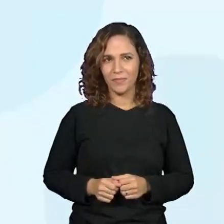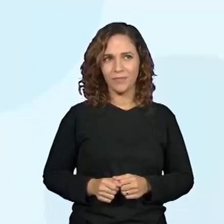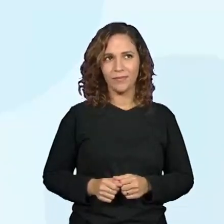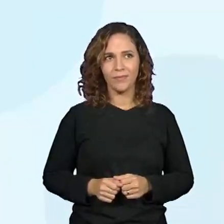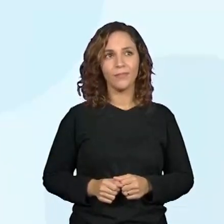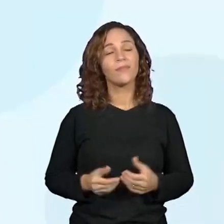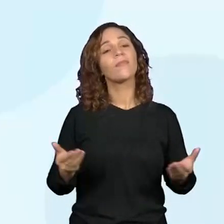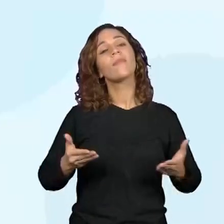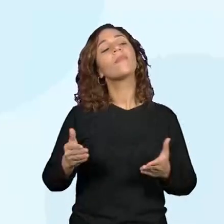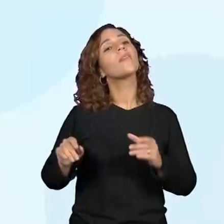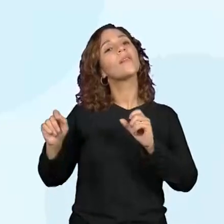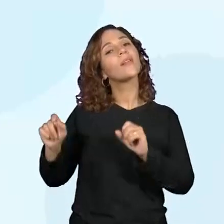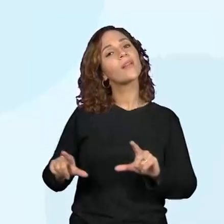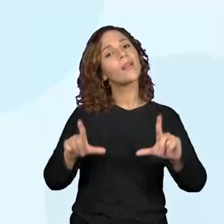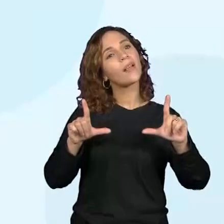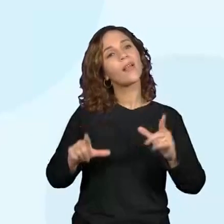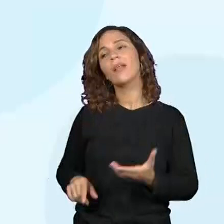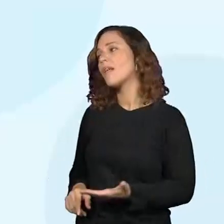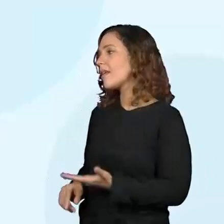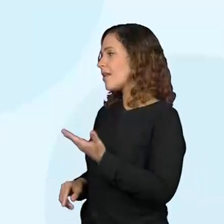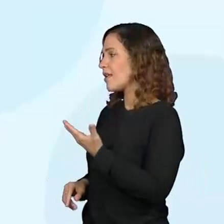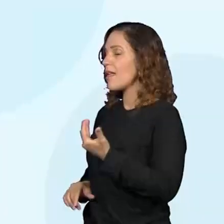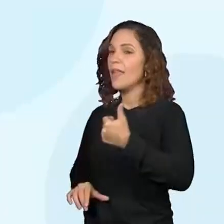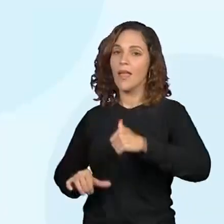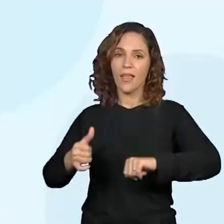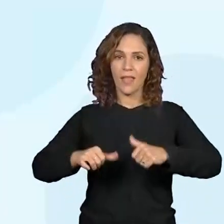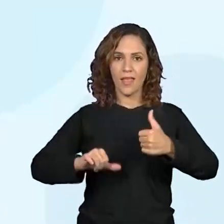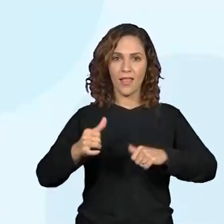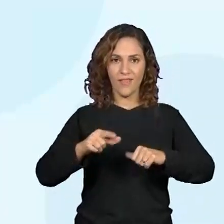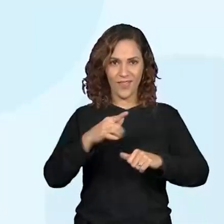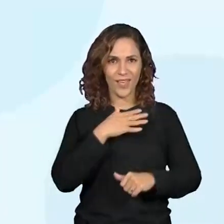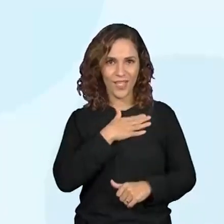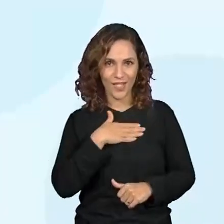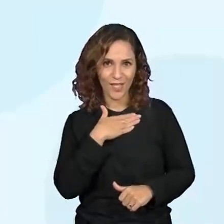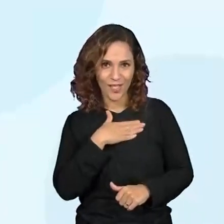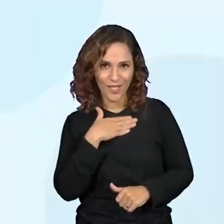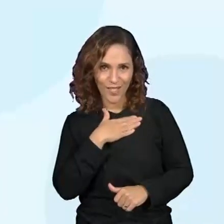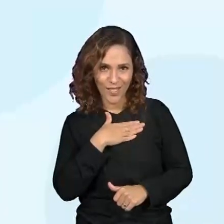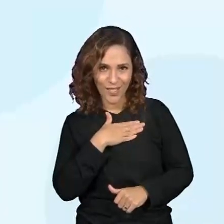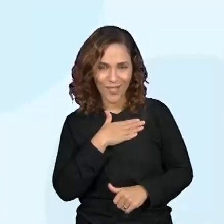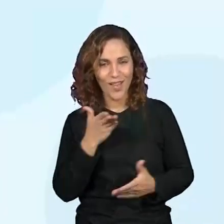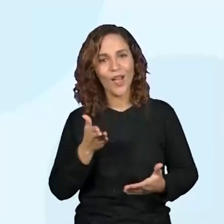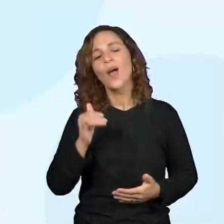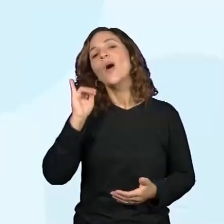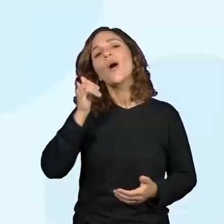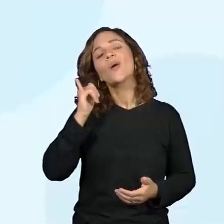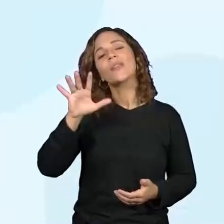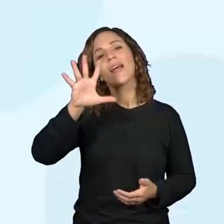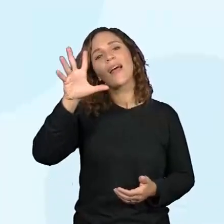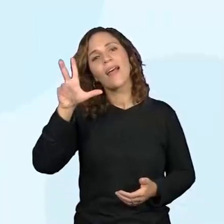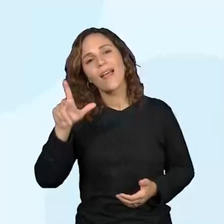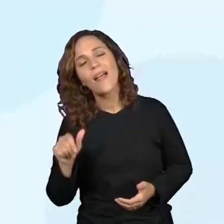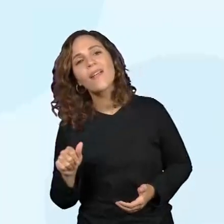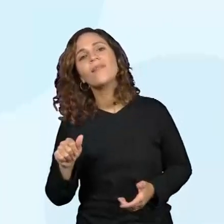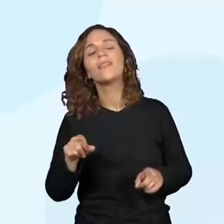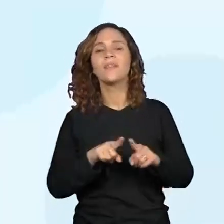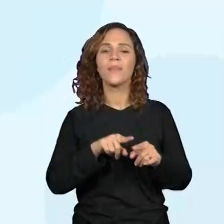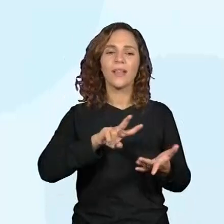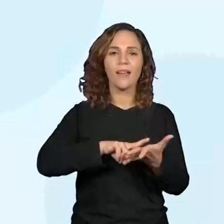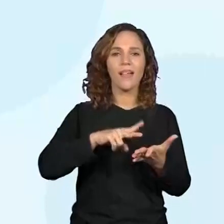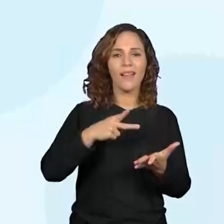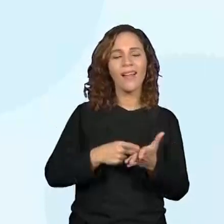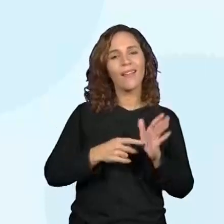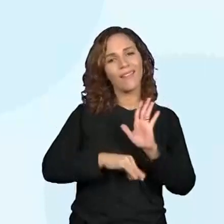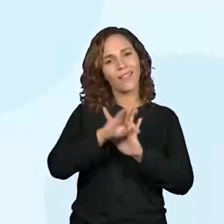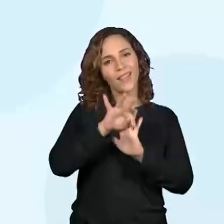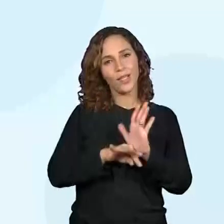Vou deixar aqui para vocês a avaliação. Se você gostou desse conto africano, gostou de fazer a interpretação de texto junto